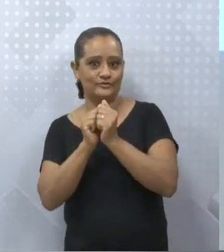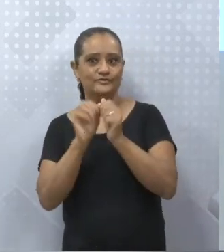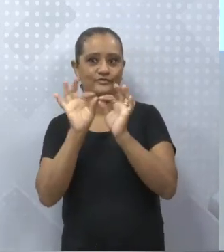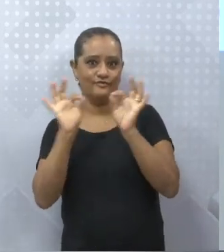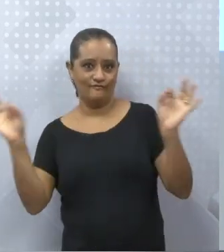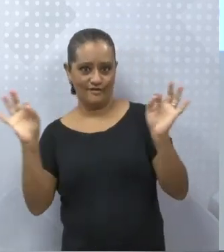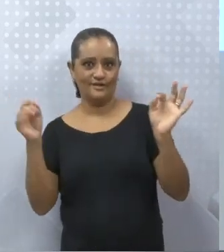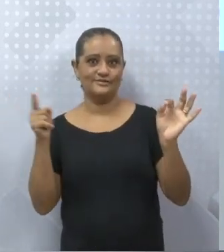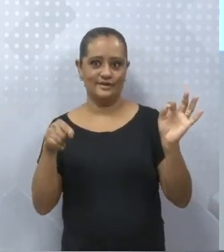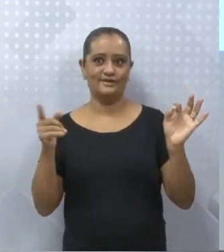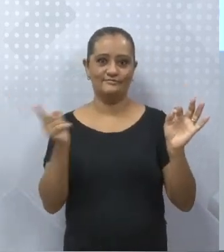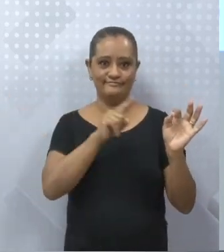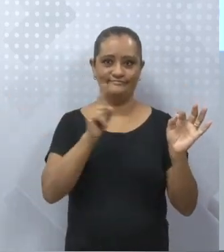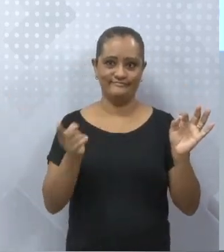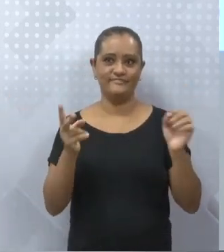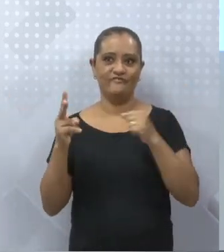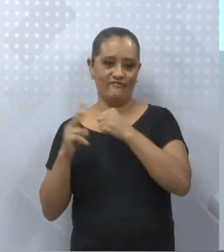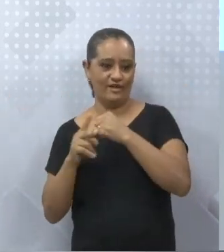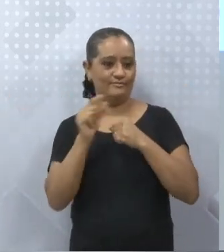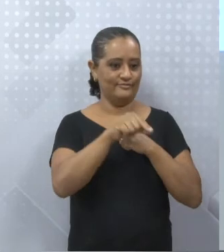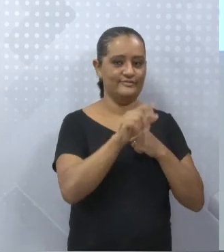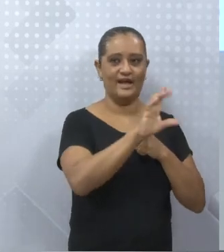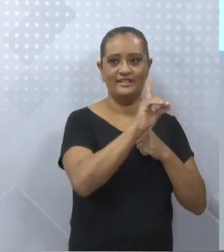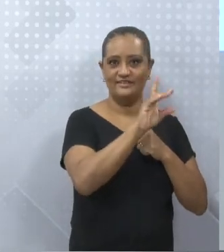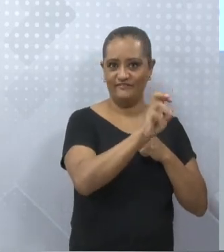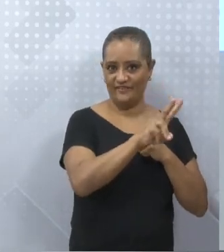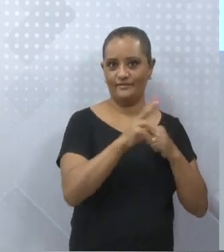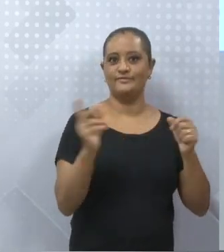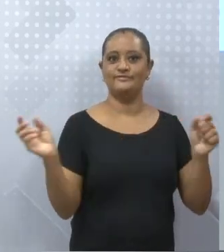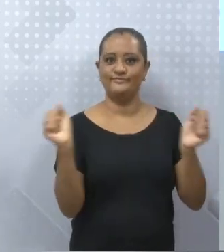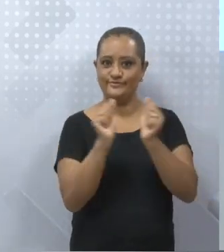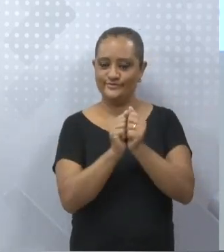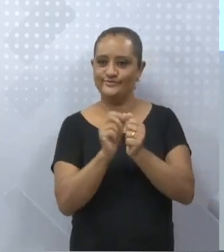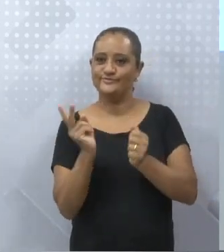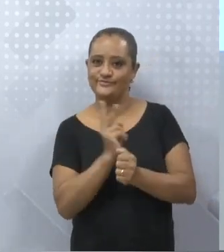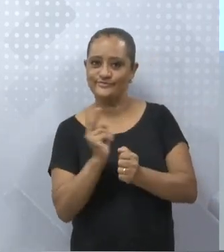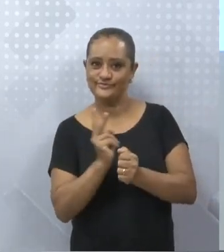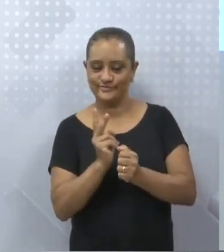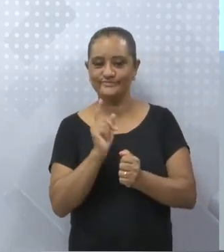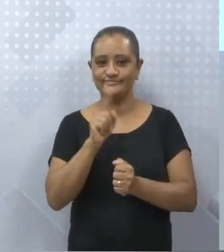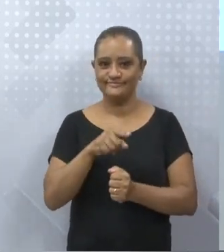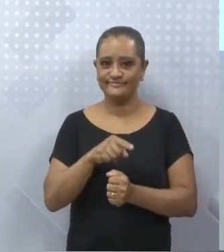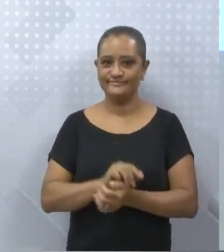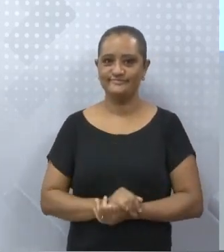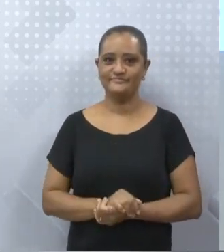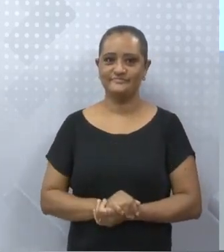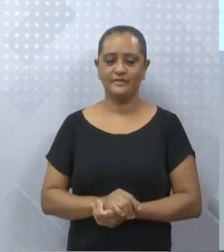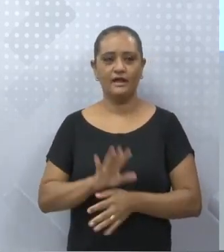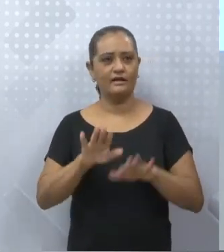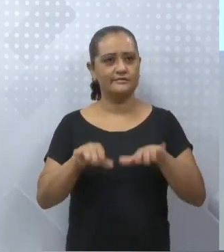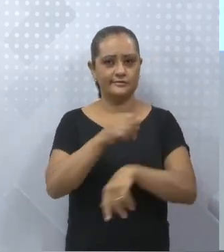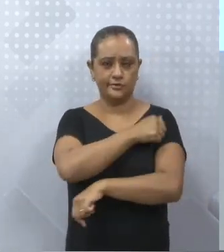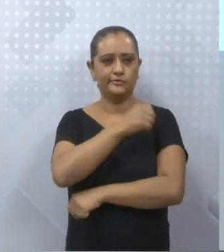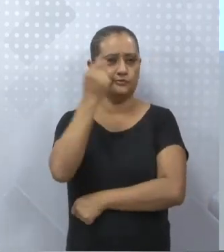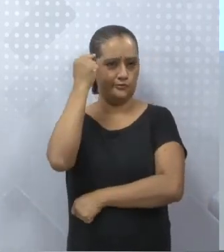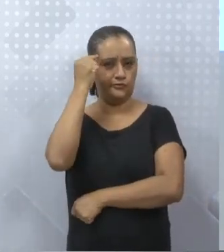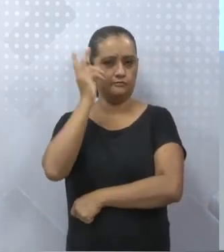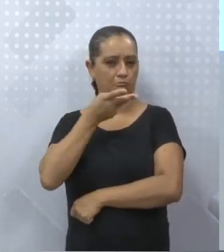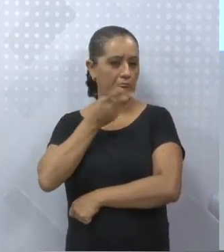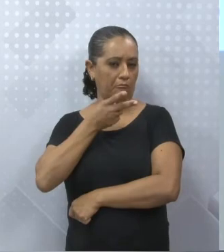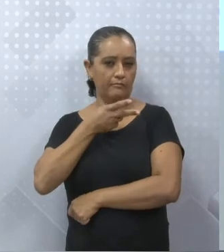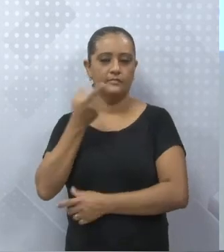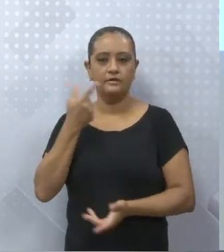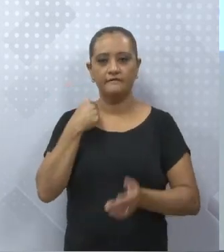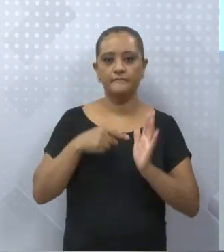advérbio que eu queira. Ah, a plantinha morreu. E se você tem aquela dúvida sempre que o aluno tem, certo? E se eu